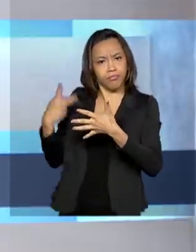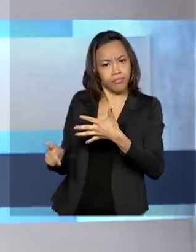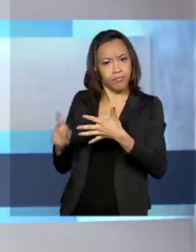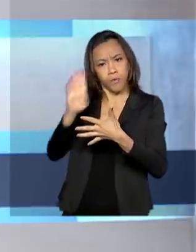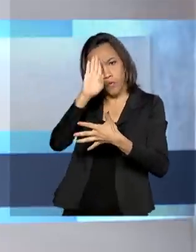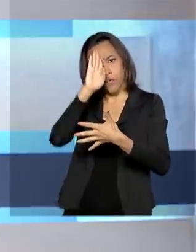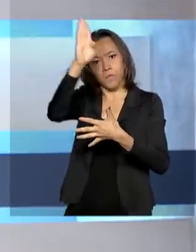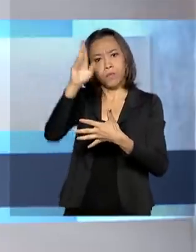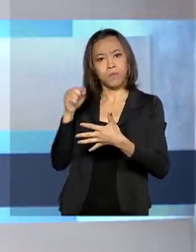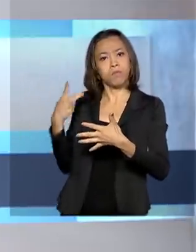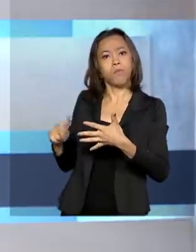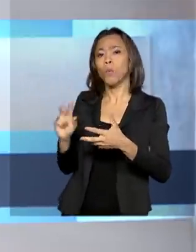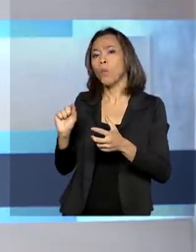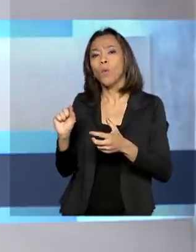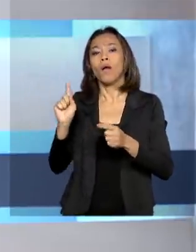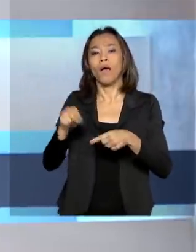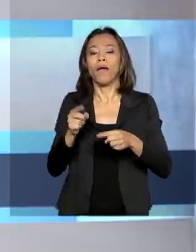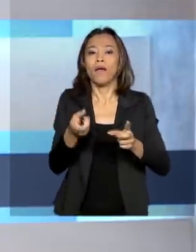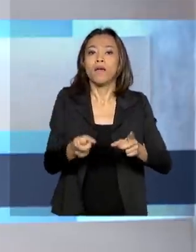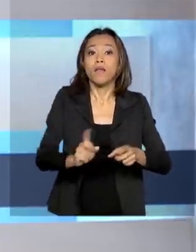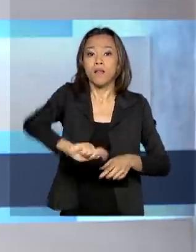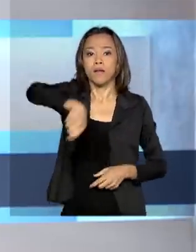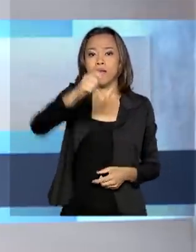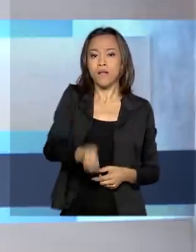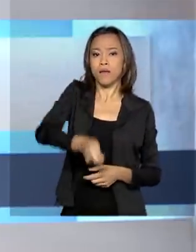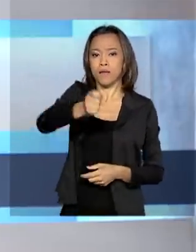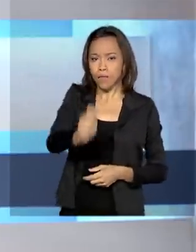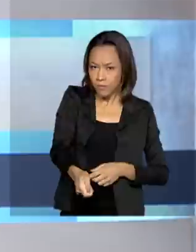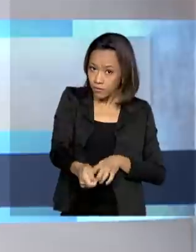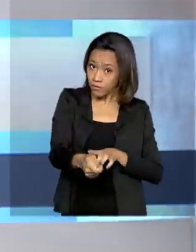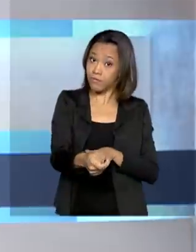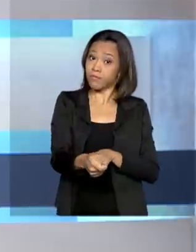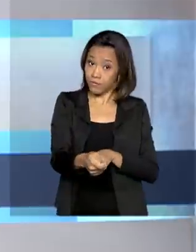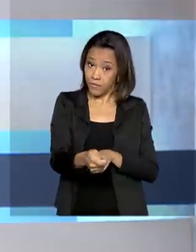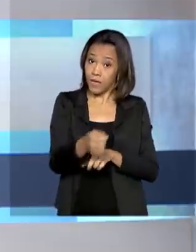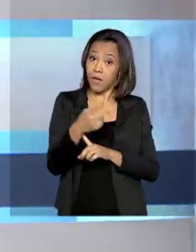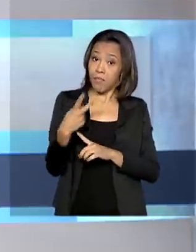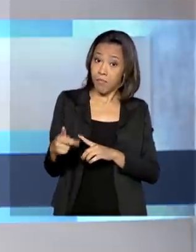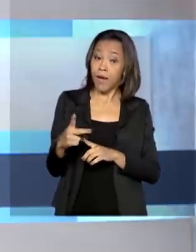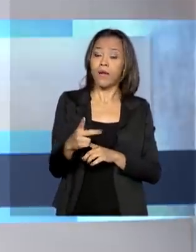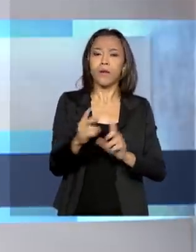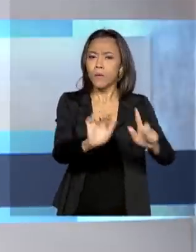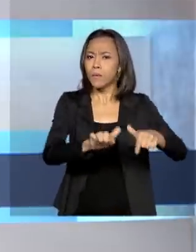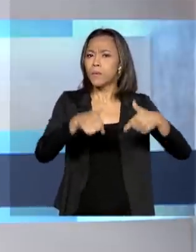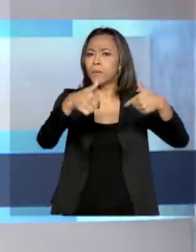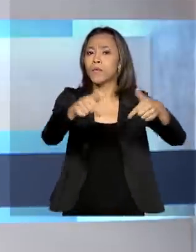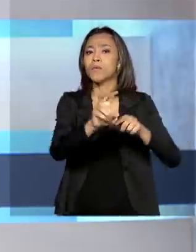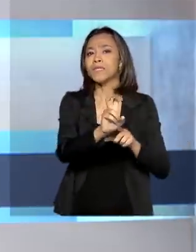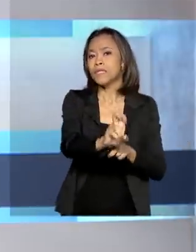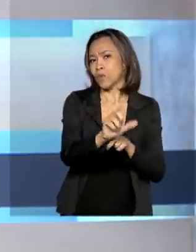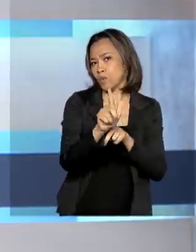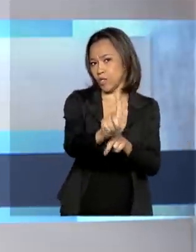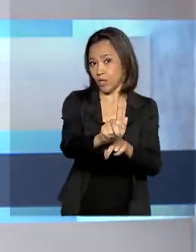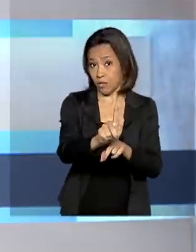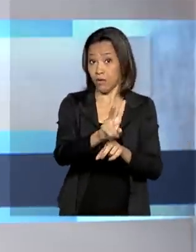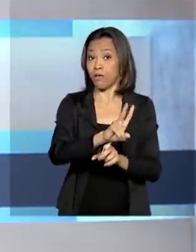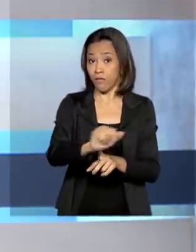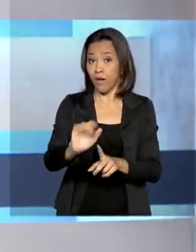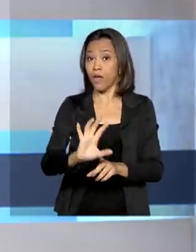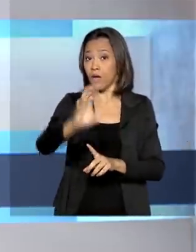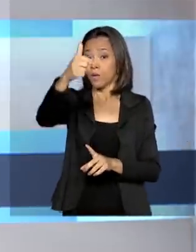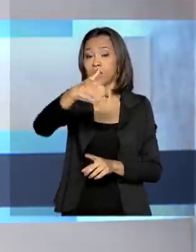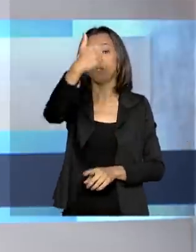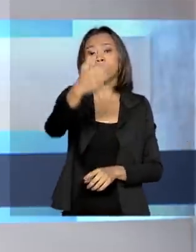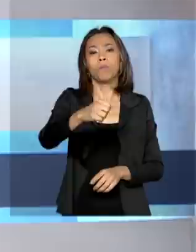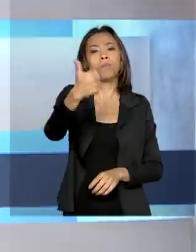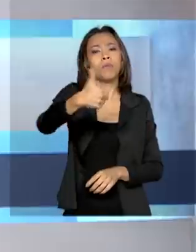próximos meses é o leilão das novas frequências para a operação do 5G, que deve ocorrer no primeiro semestre do ano